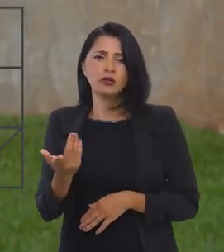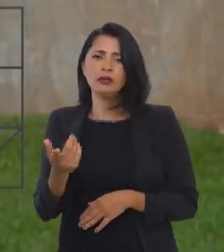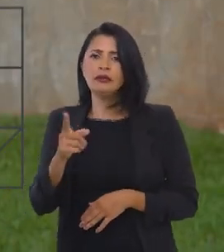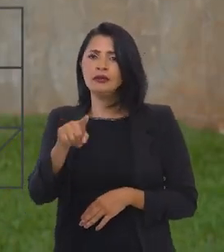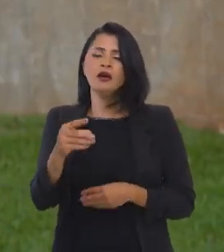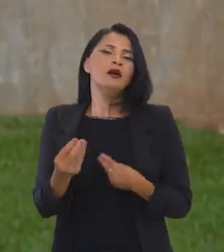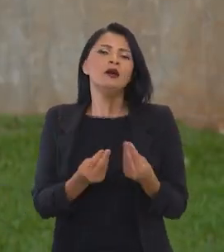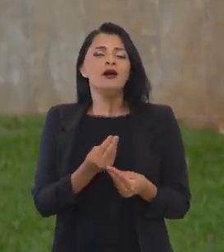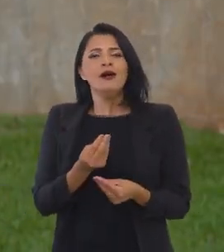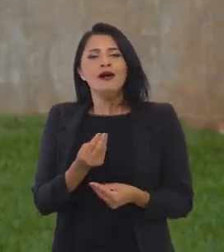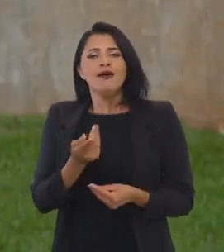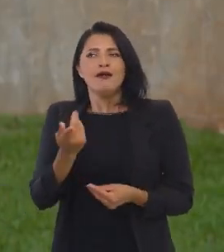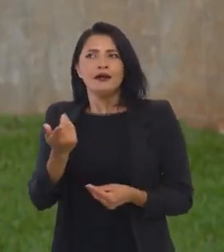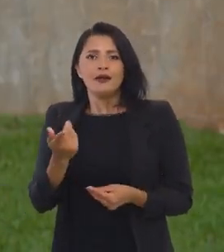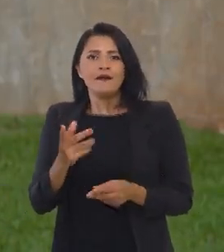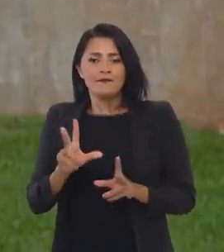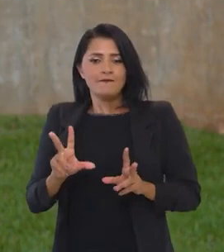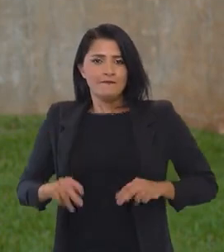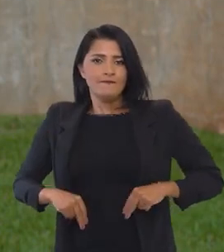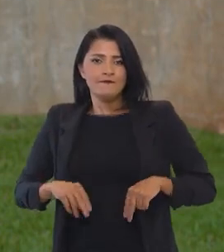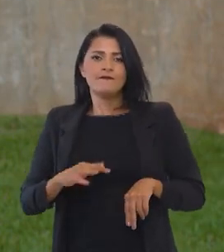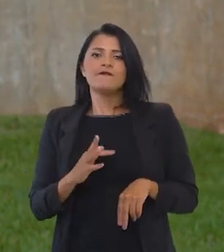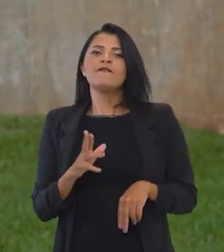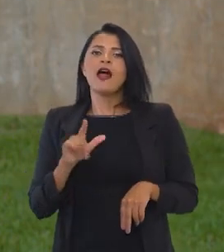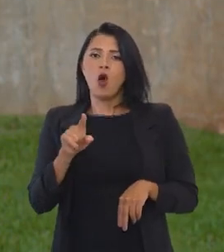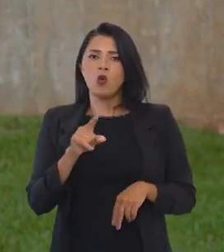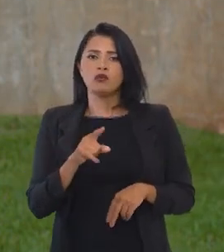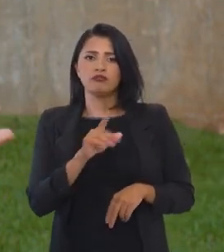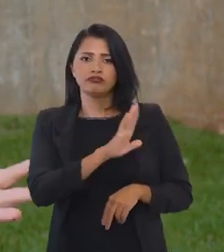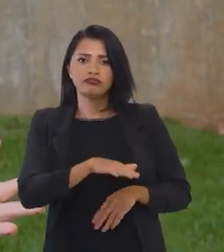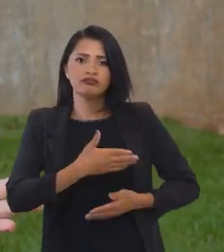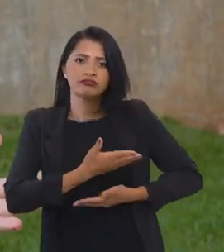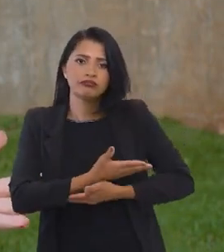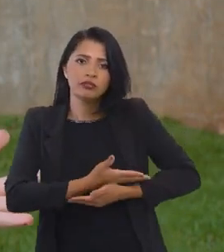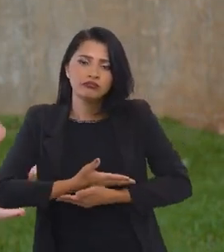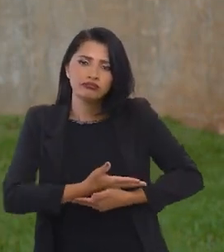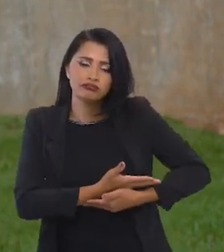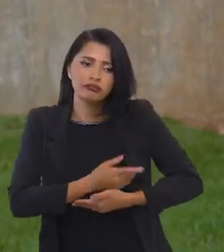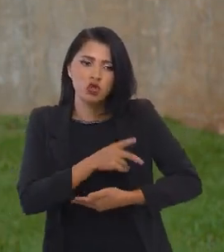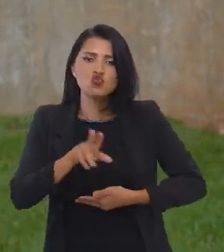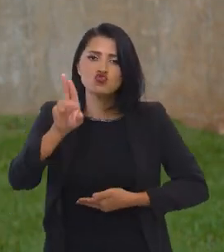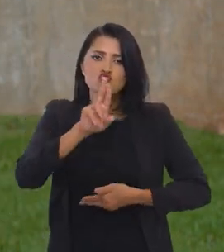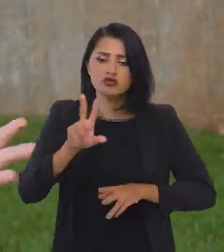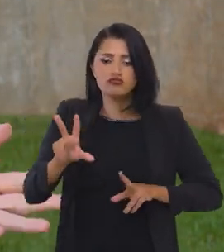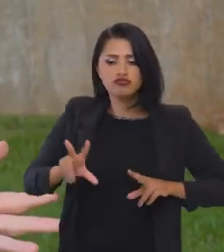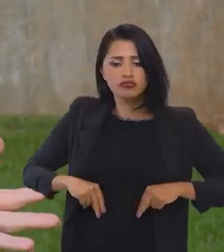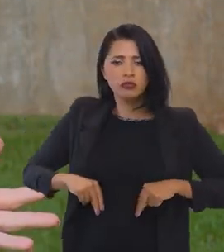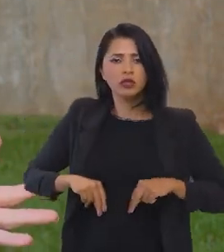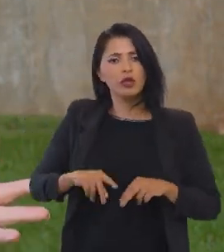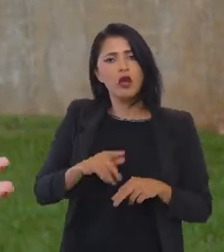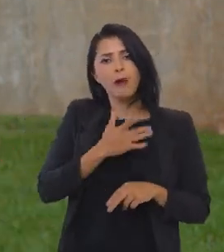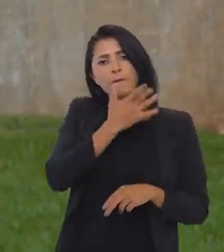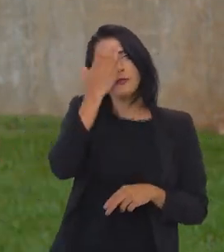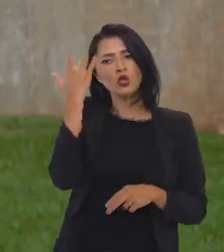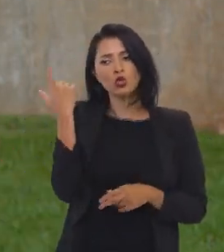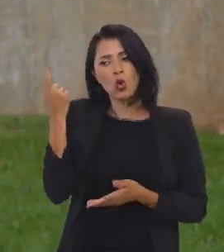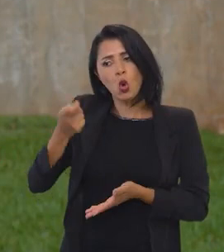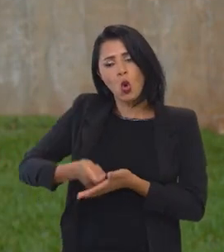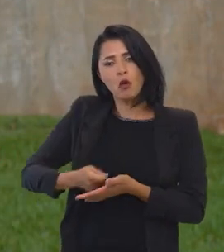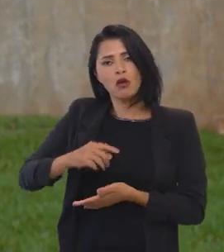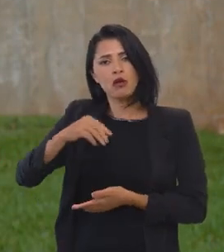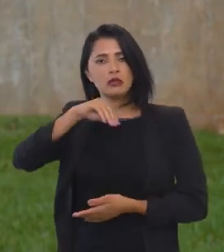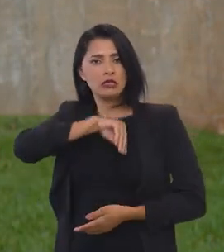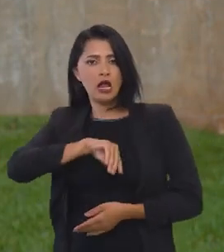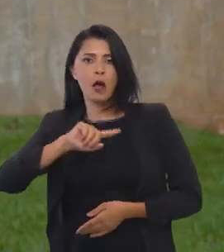menor. Então, você vê, uma fralda, criança pequena, bebê usa fralda. Uma pessoa